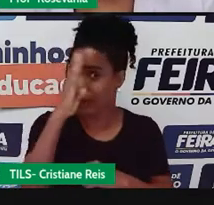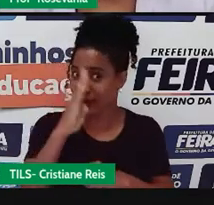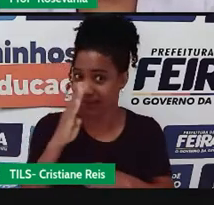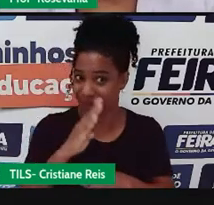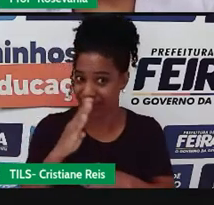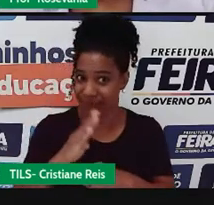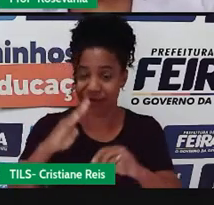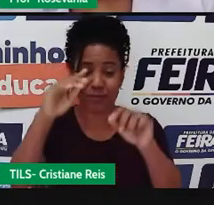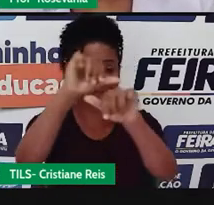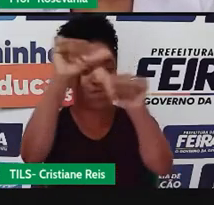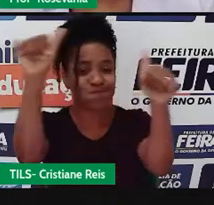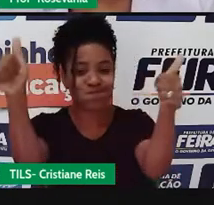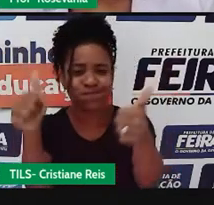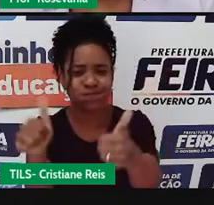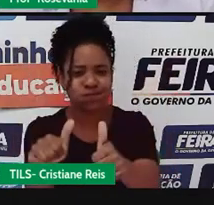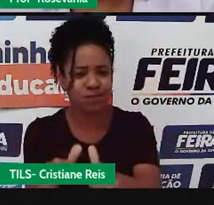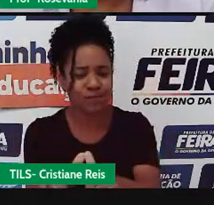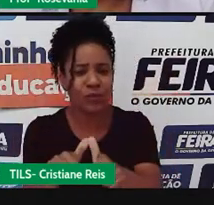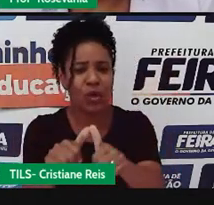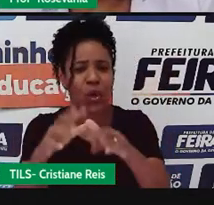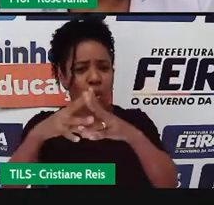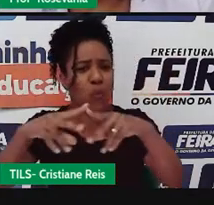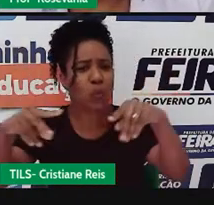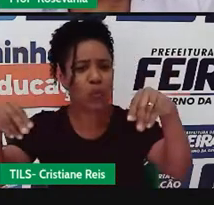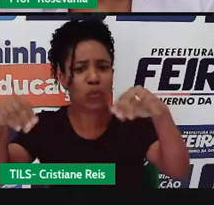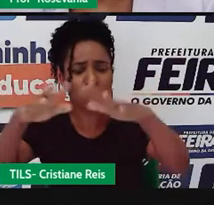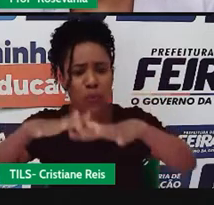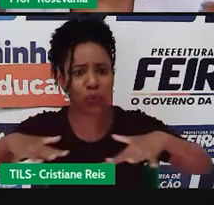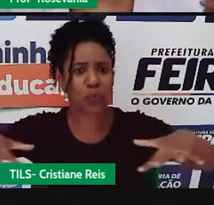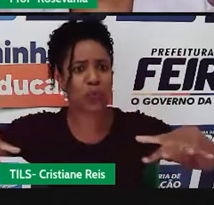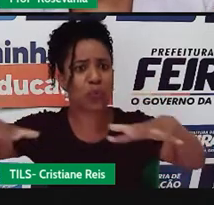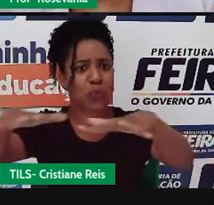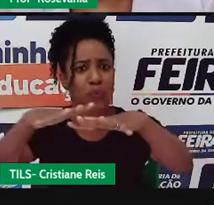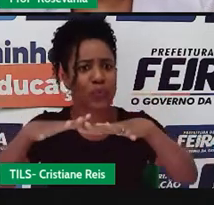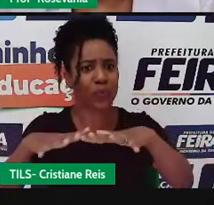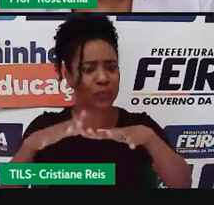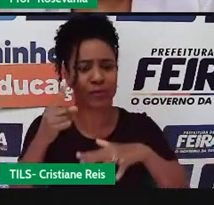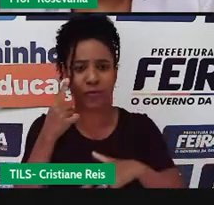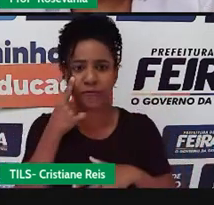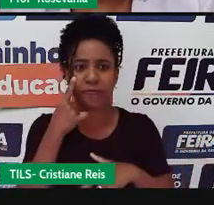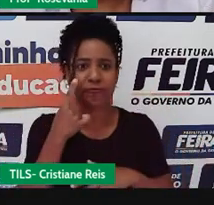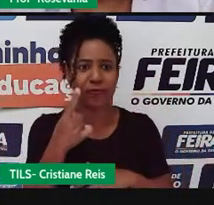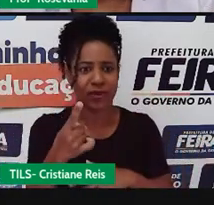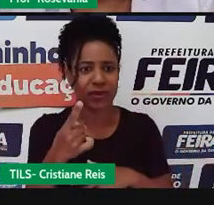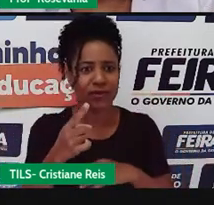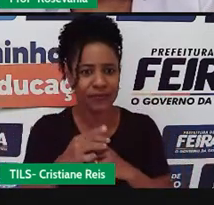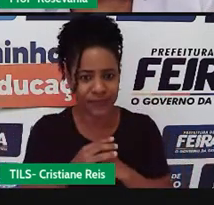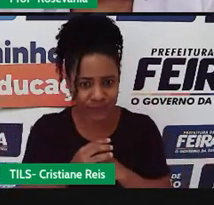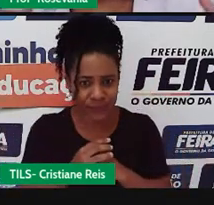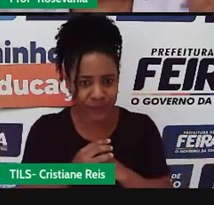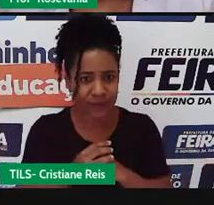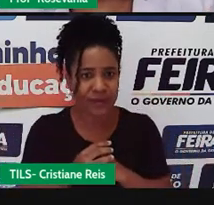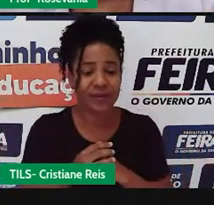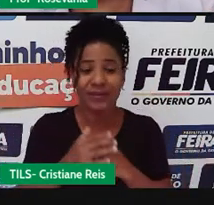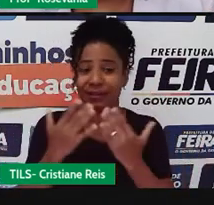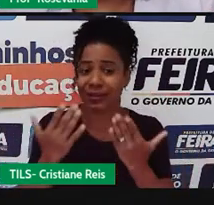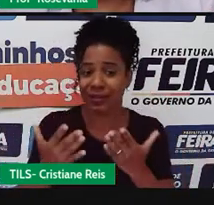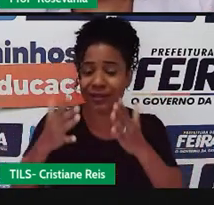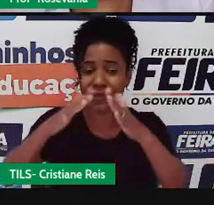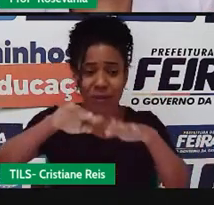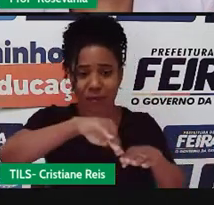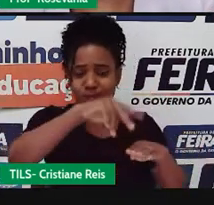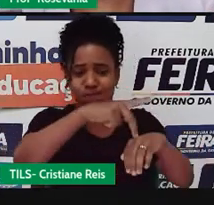sabe que, falando em território brasileiro, a gente tem muita área de